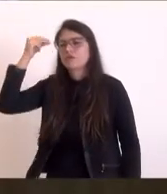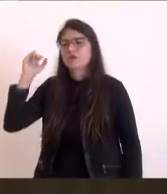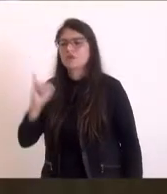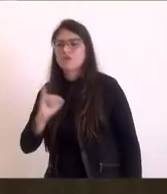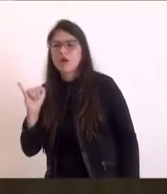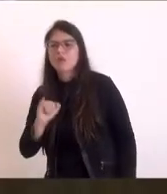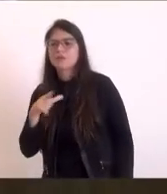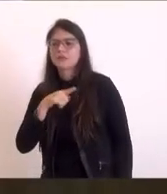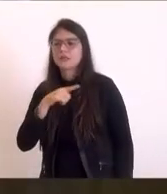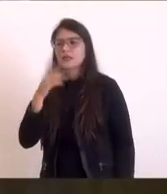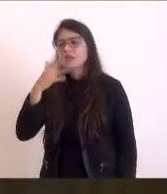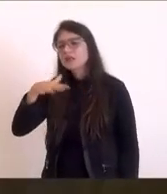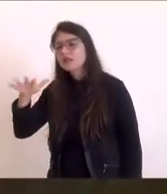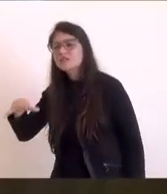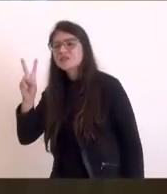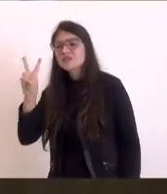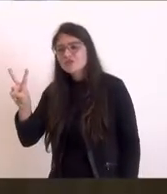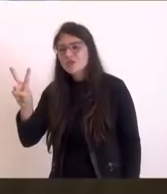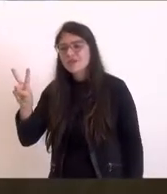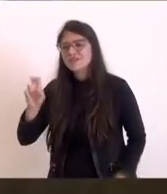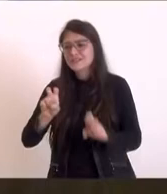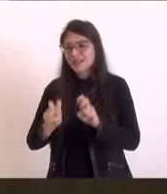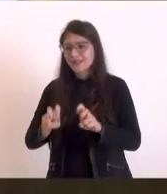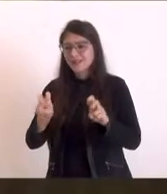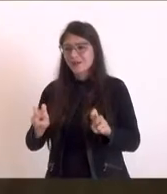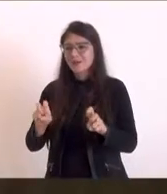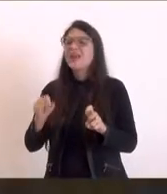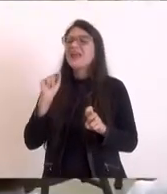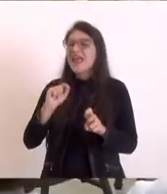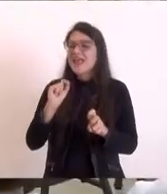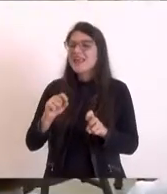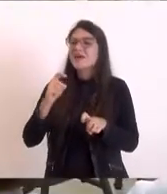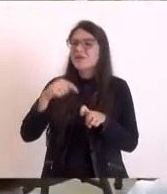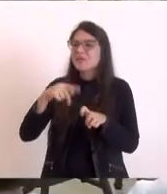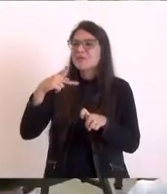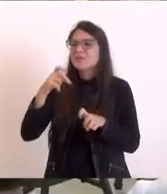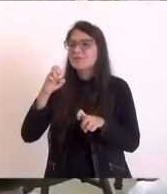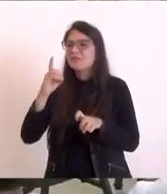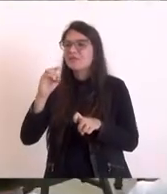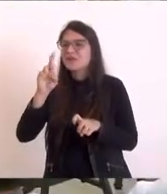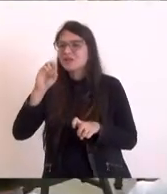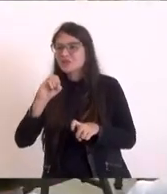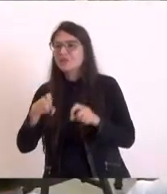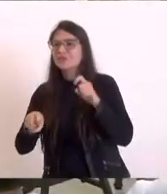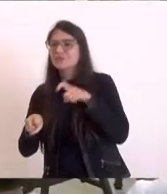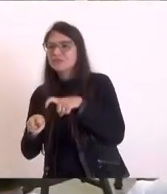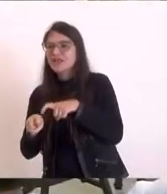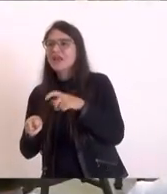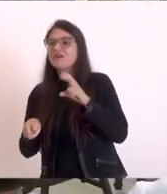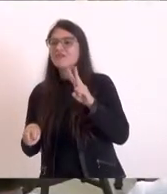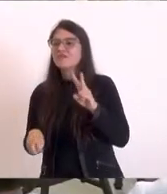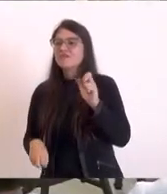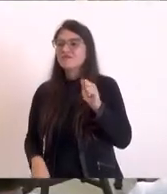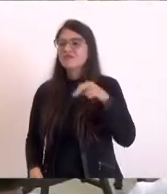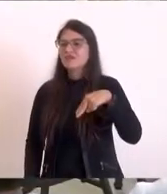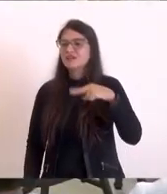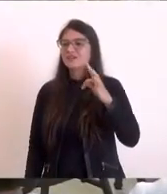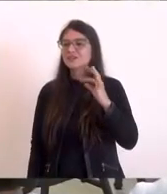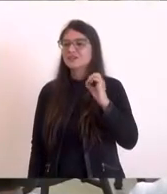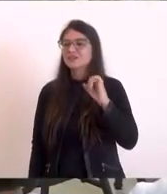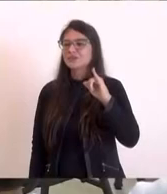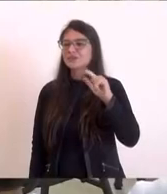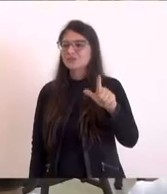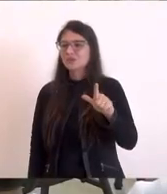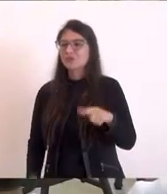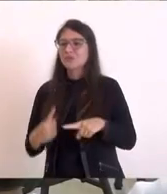sentadas aqui nessa mesa Pedro e Vantuiu que a relação minha eu digo pra eles quero papo com vocês não quero com